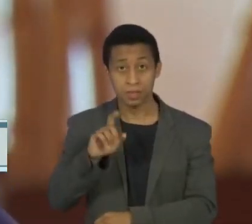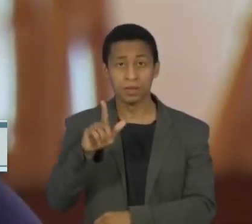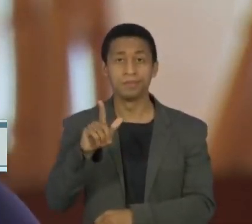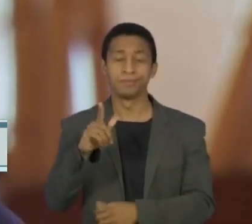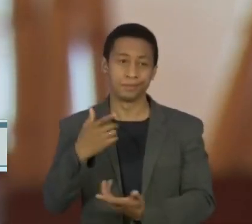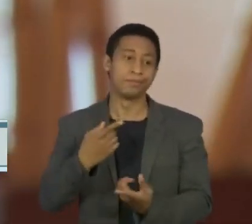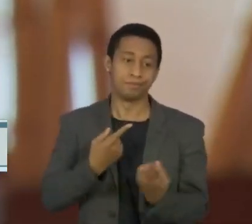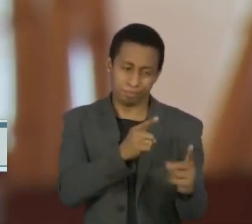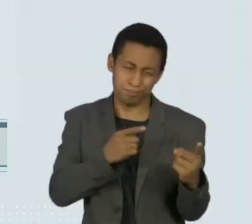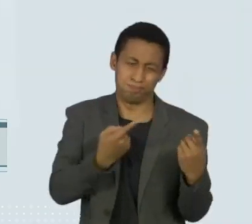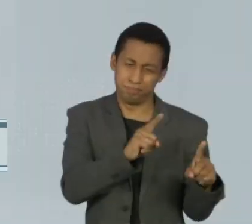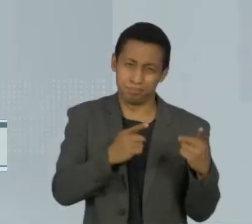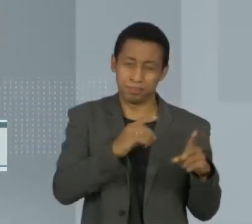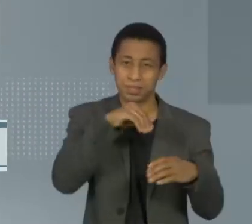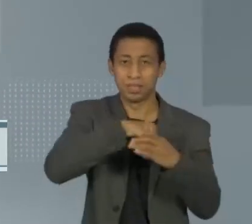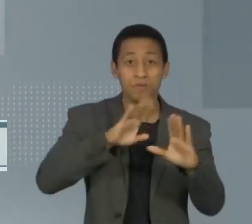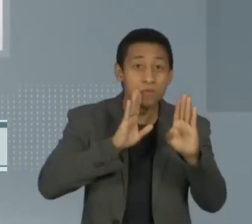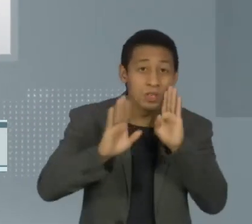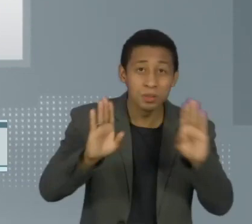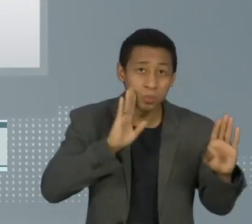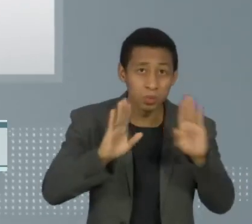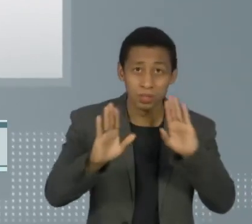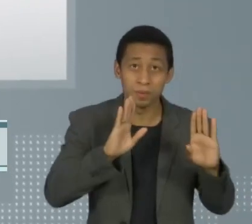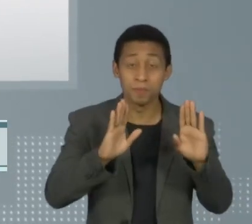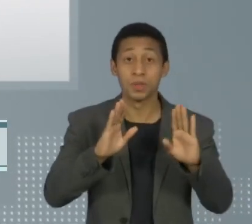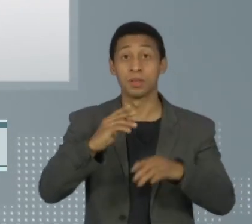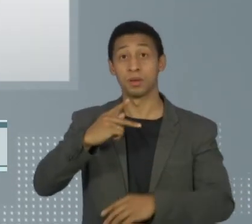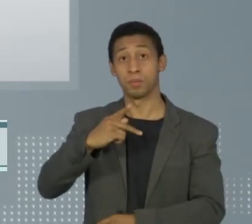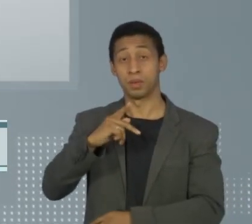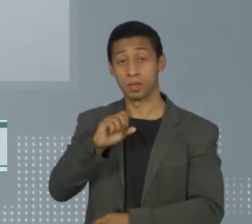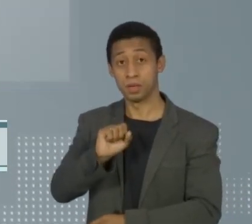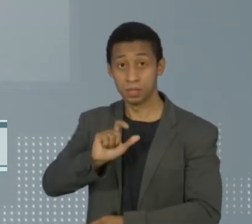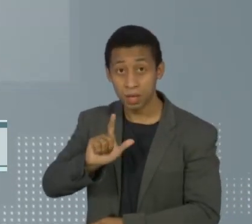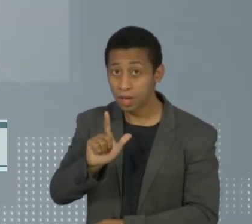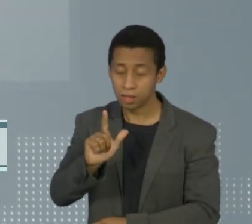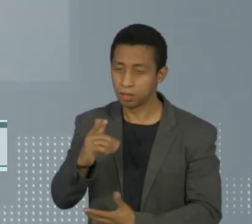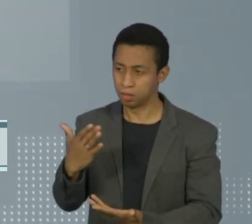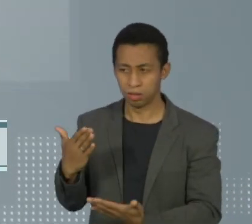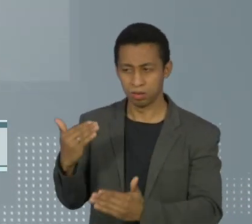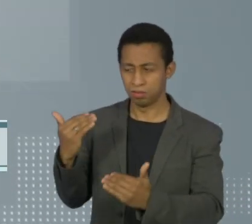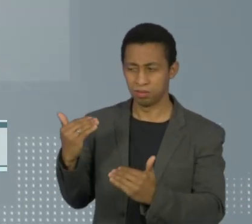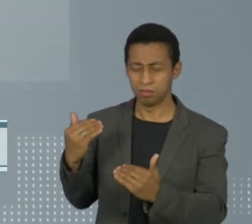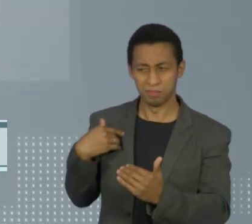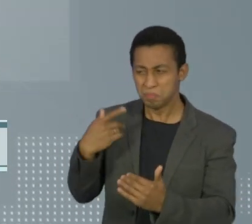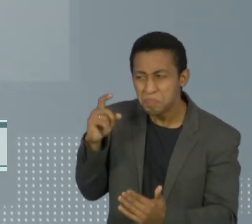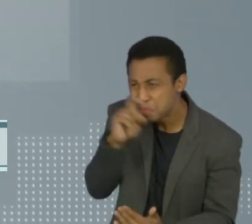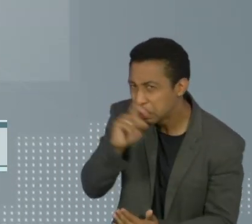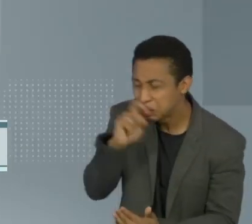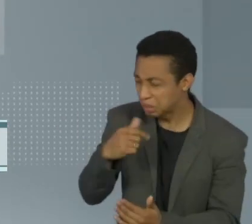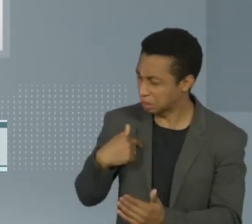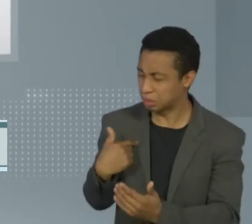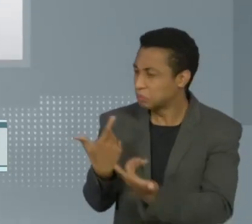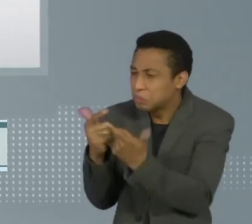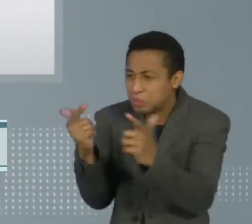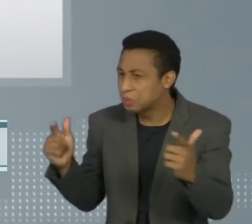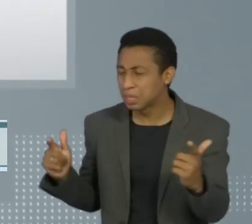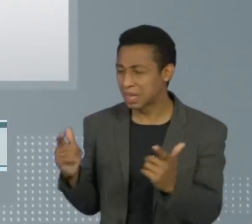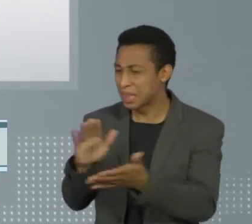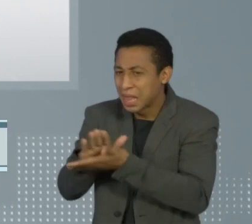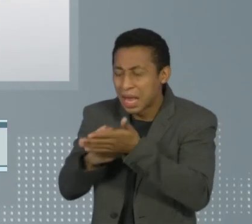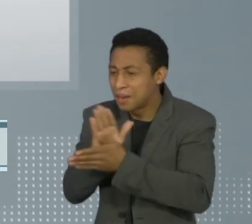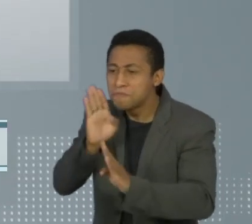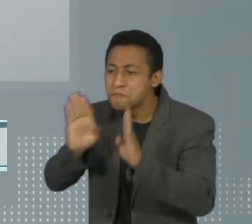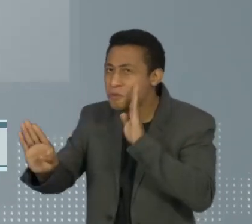ataques do grupo na internet. Em nota, o PSL negou ter relação com as contas excluídas pelo Facebook e disse que os políticos